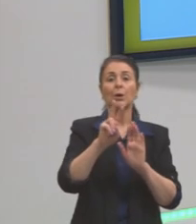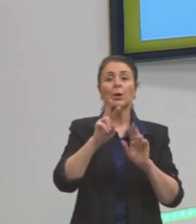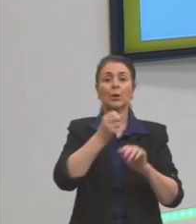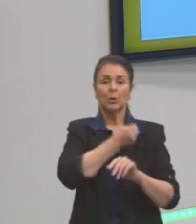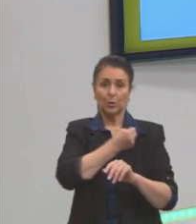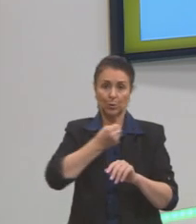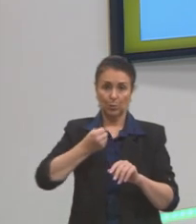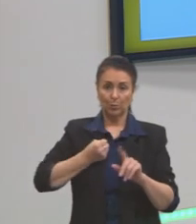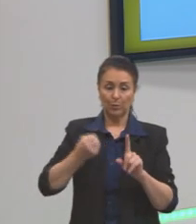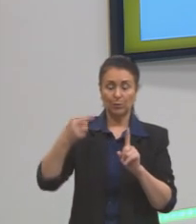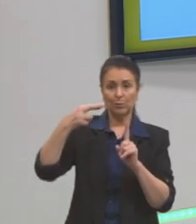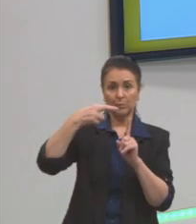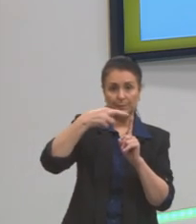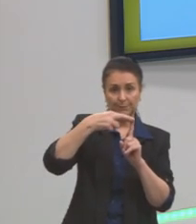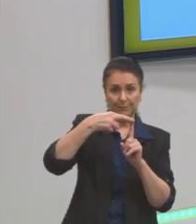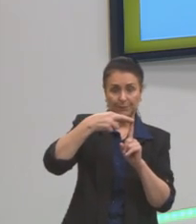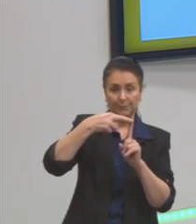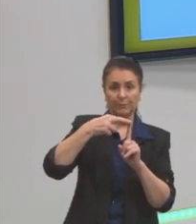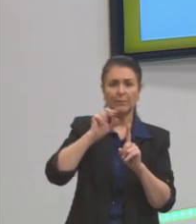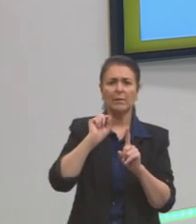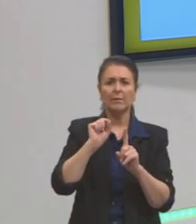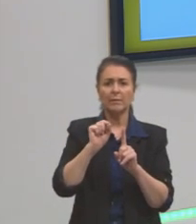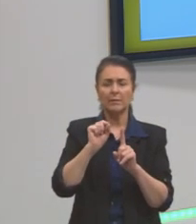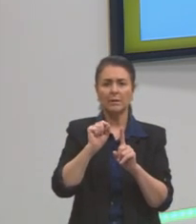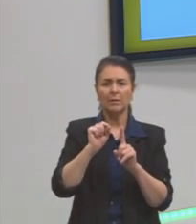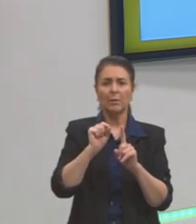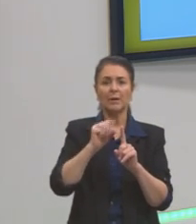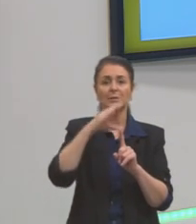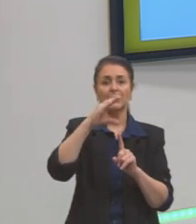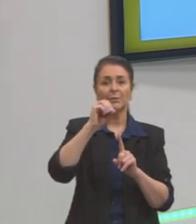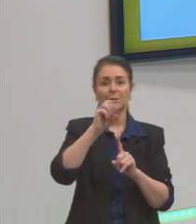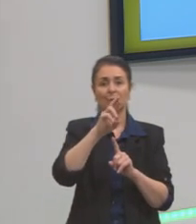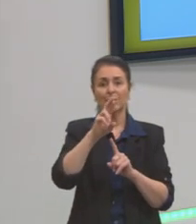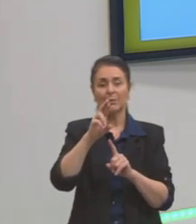Duas referências, e essas referências são nossas coordenadas.